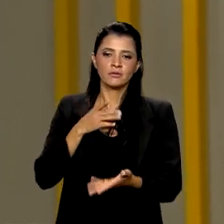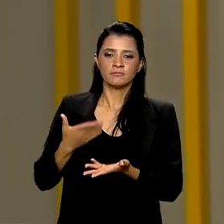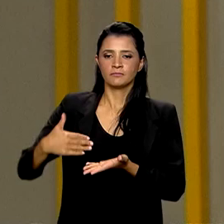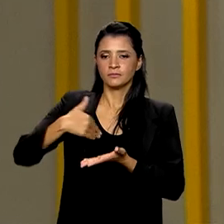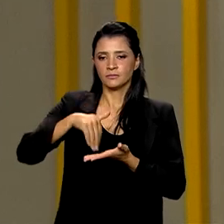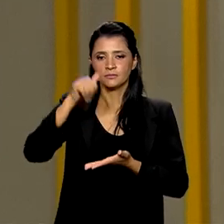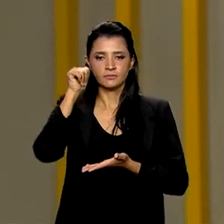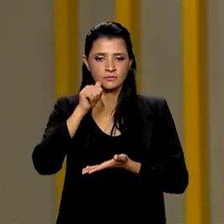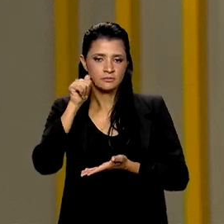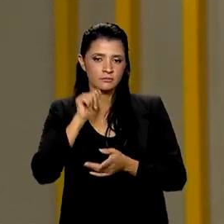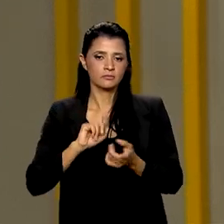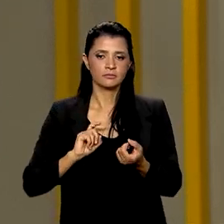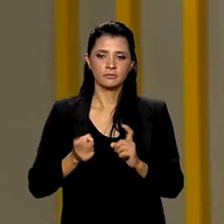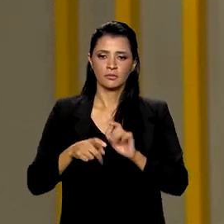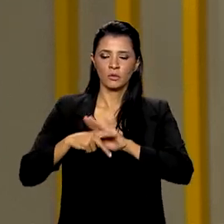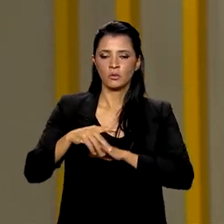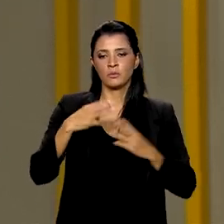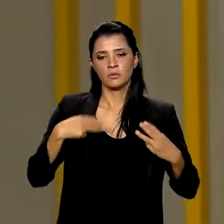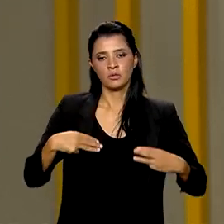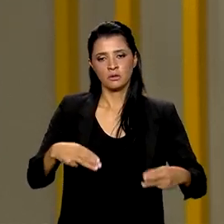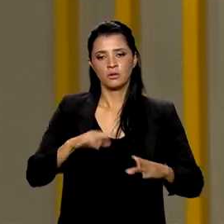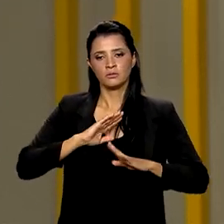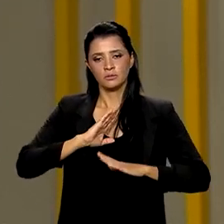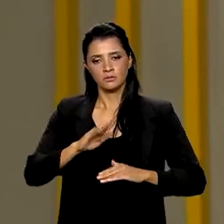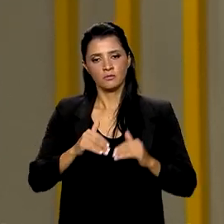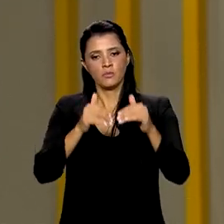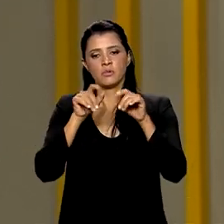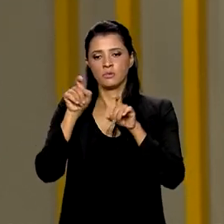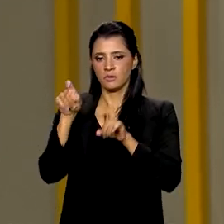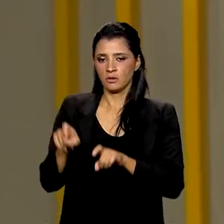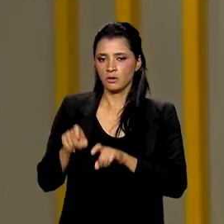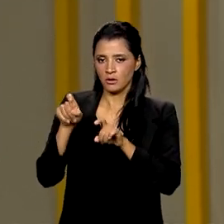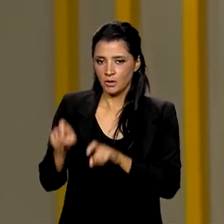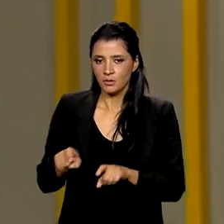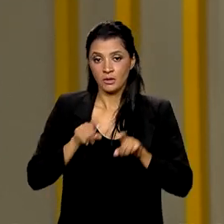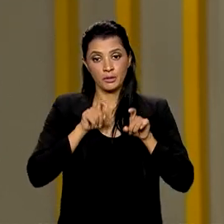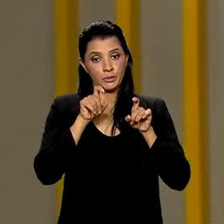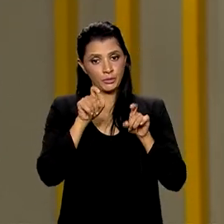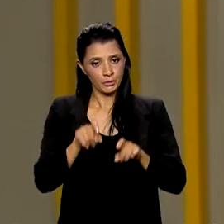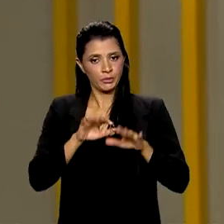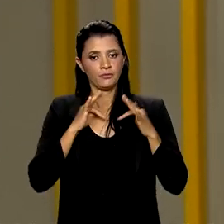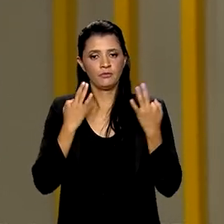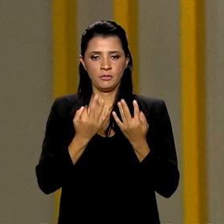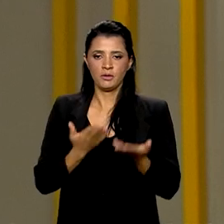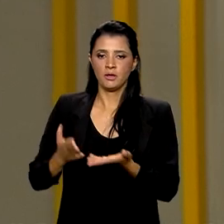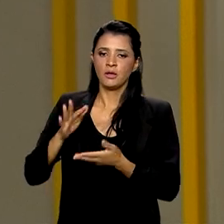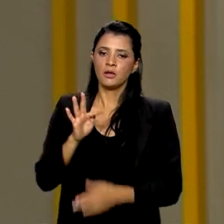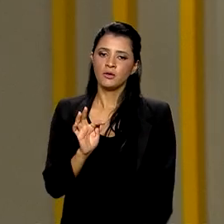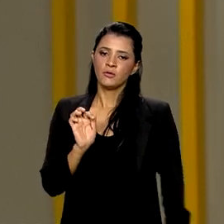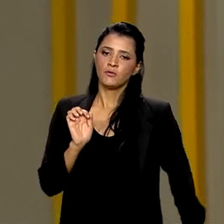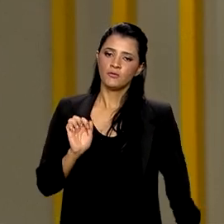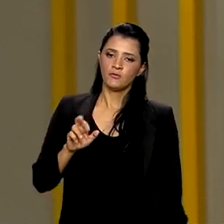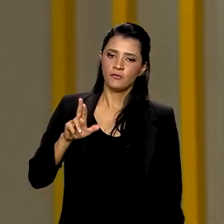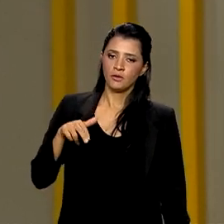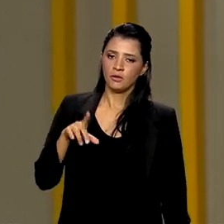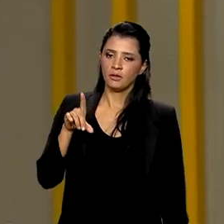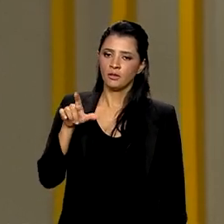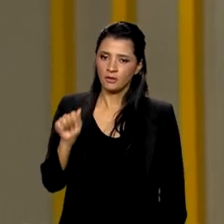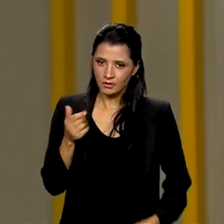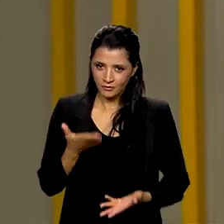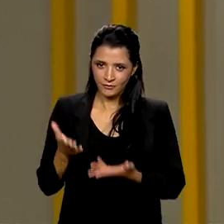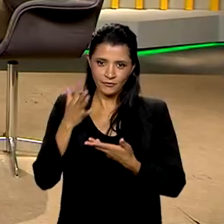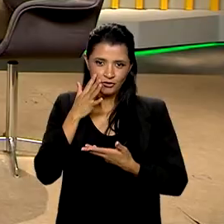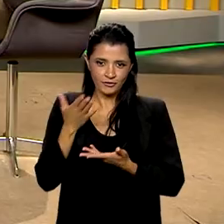secretária executiva do Ministério do Desenvolvimento Agrário e Agricultura Familiar, Fernanda Machiavelli. Veja como foi a